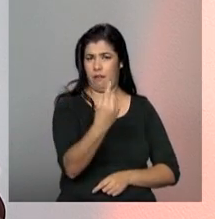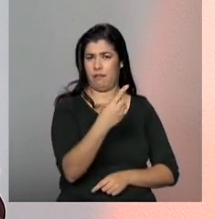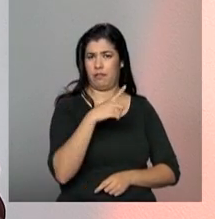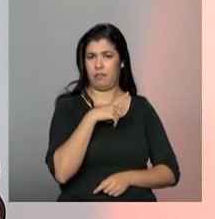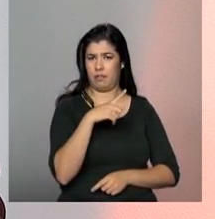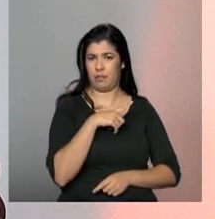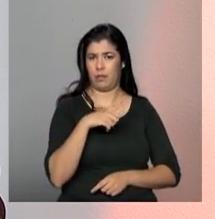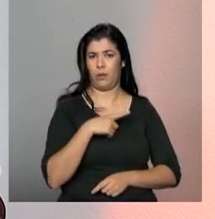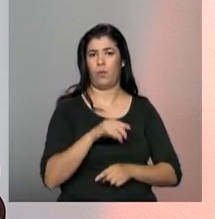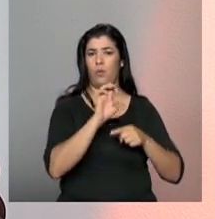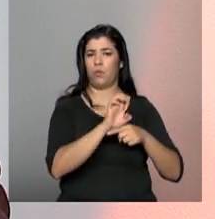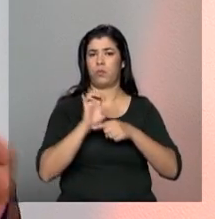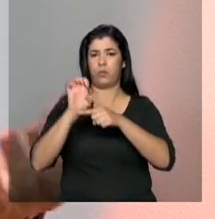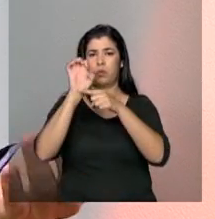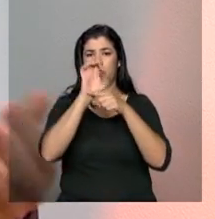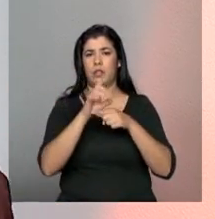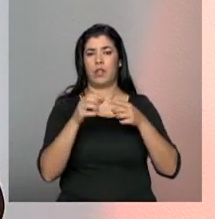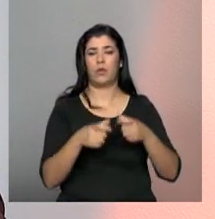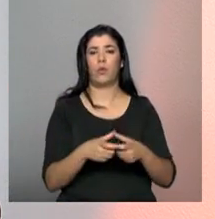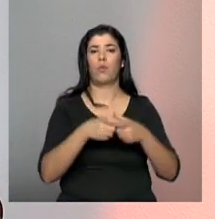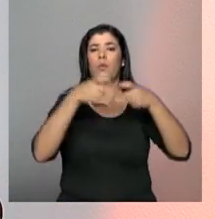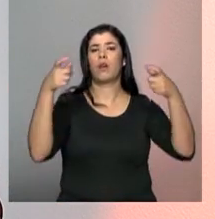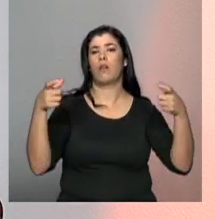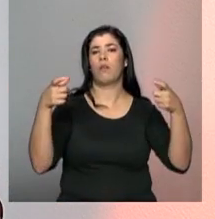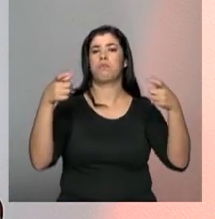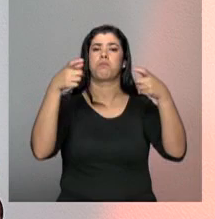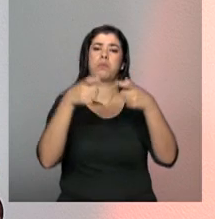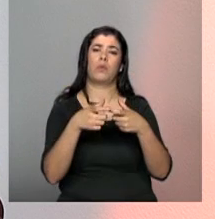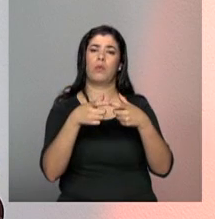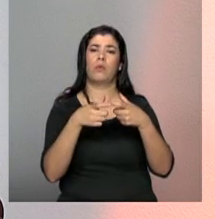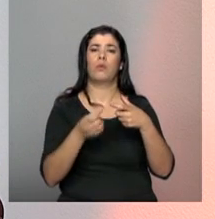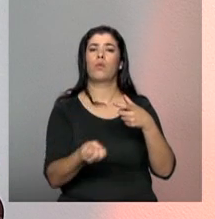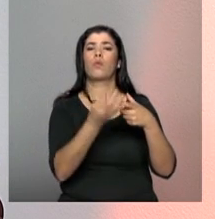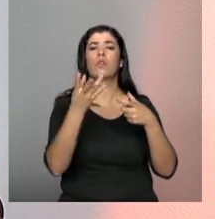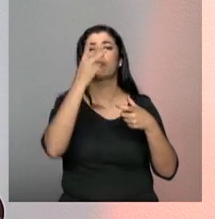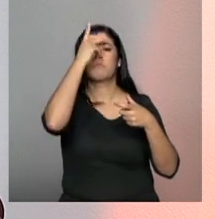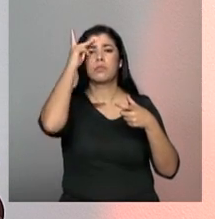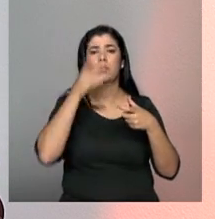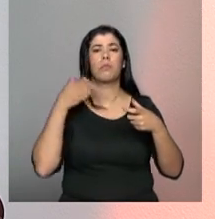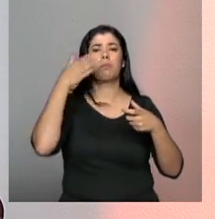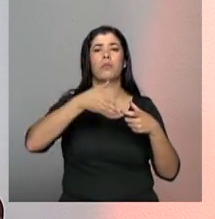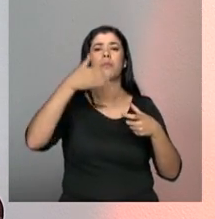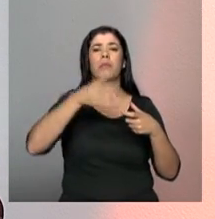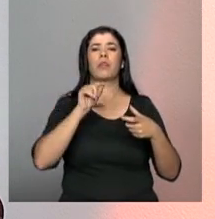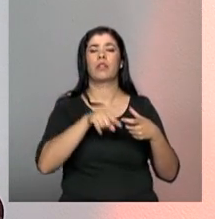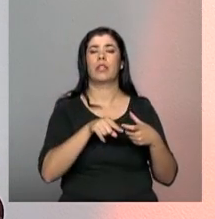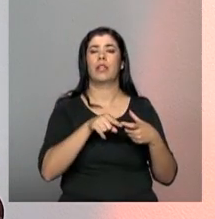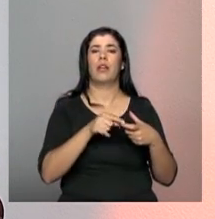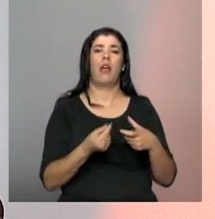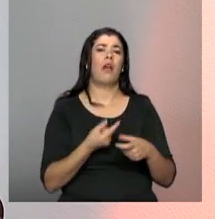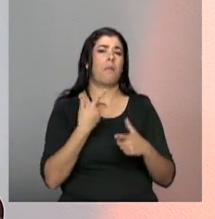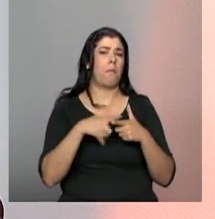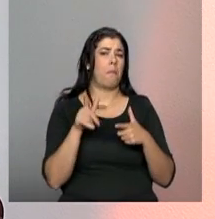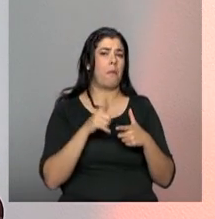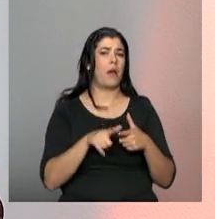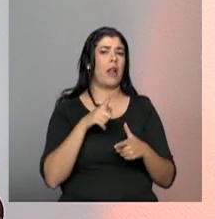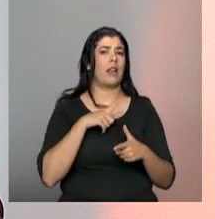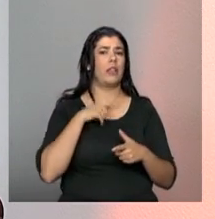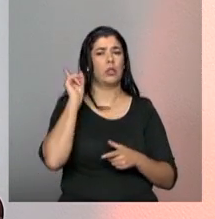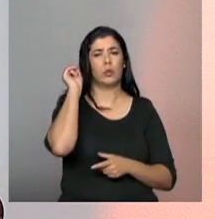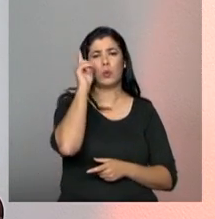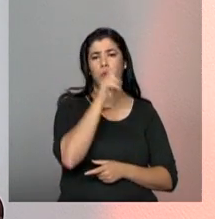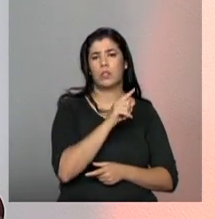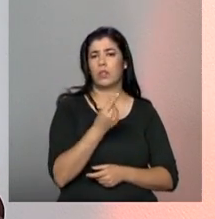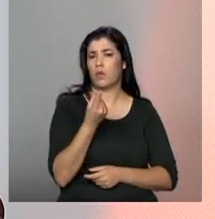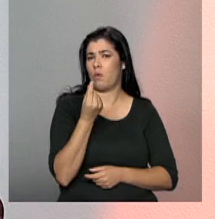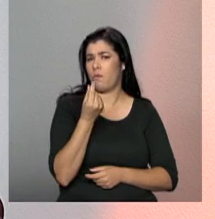conferências para um público maior, ou se tem condições de fazer para um público menor. Às vezes, não é nem a questão só financeira, às vezes, é